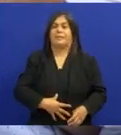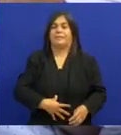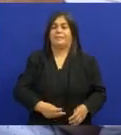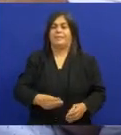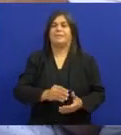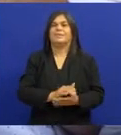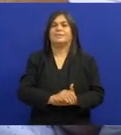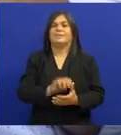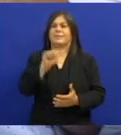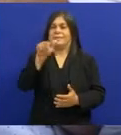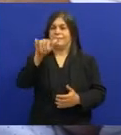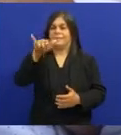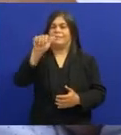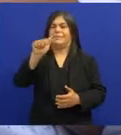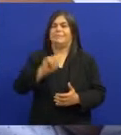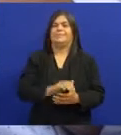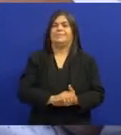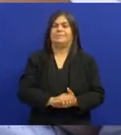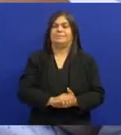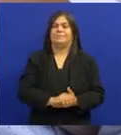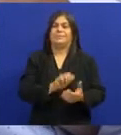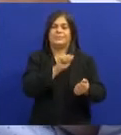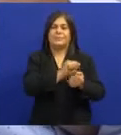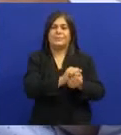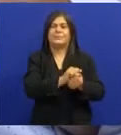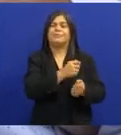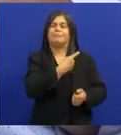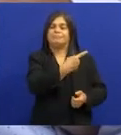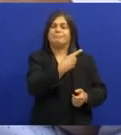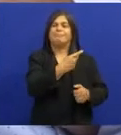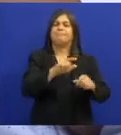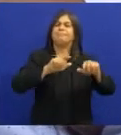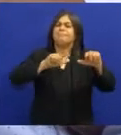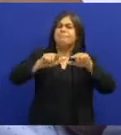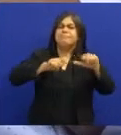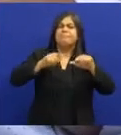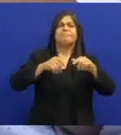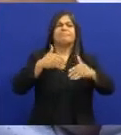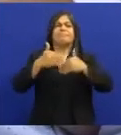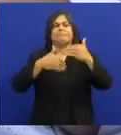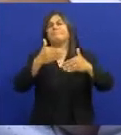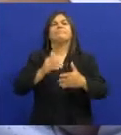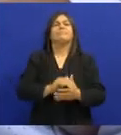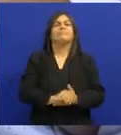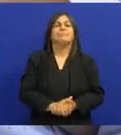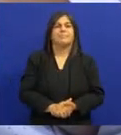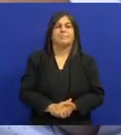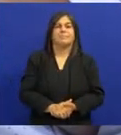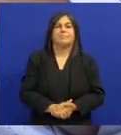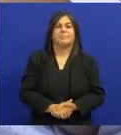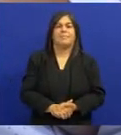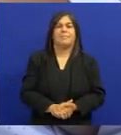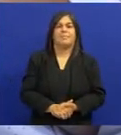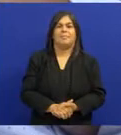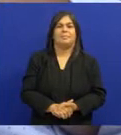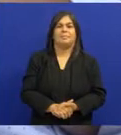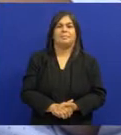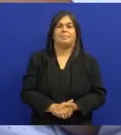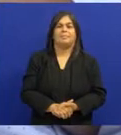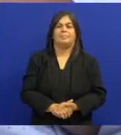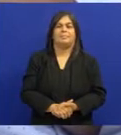filhada deles Dele e de Almira Que vivia com eles E trabalhava com eles Na casa